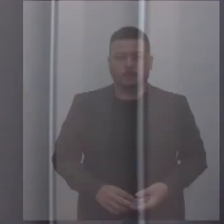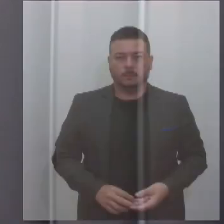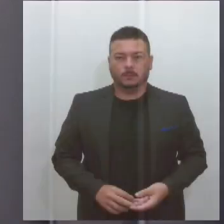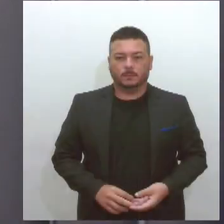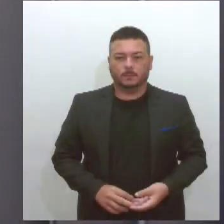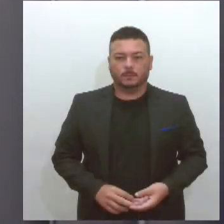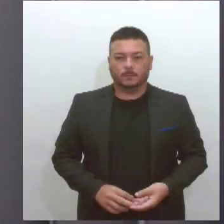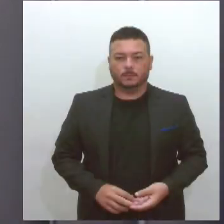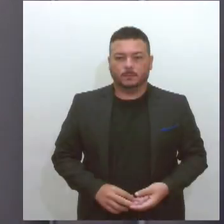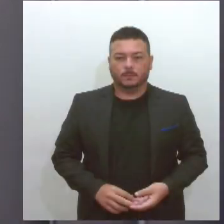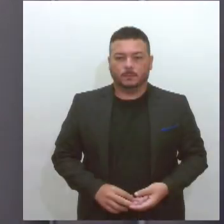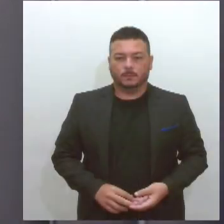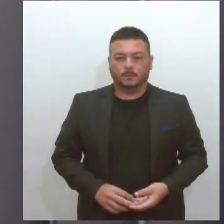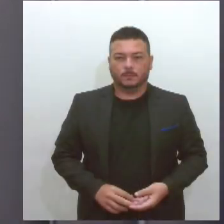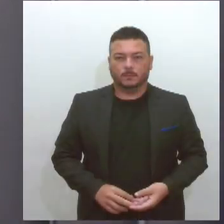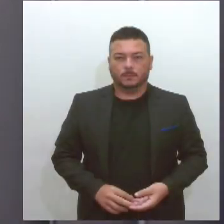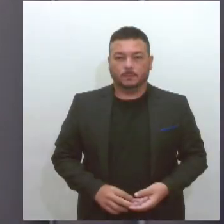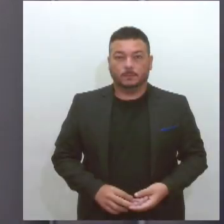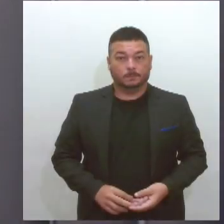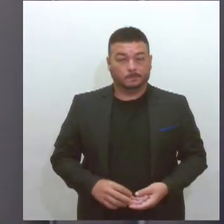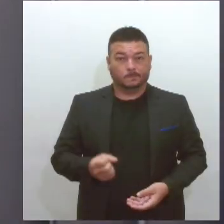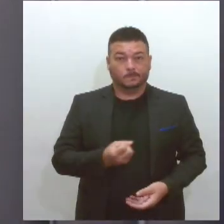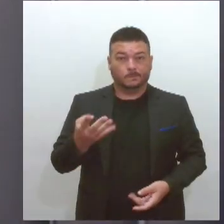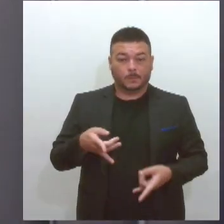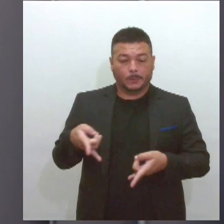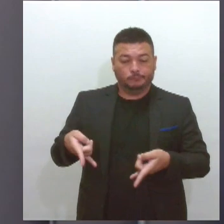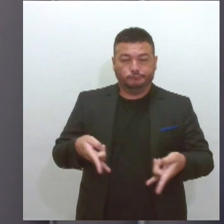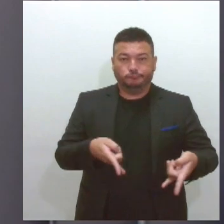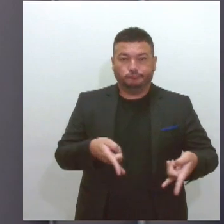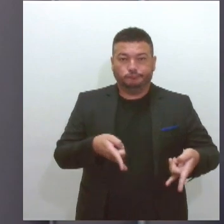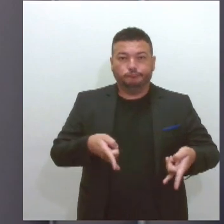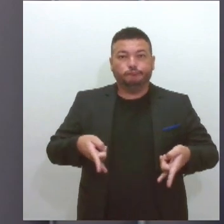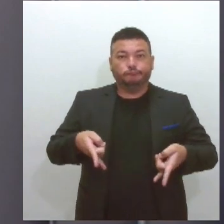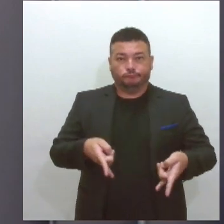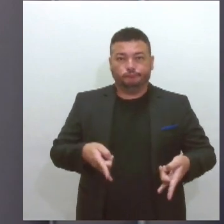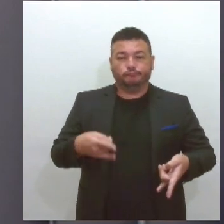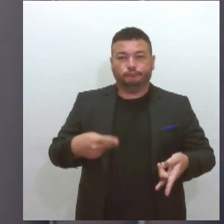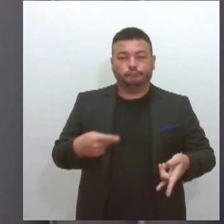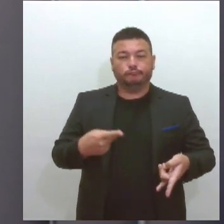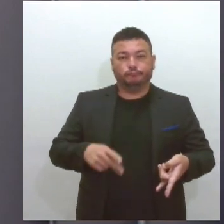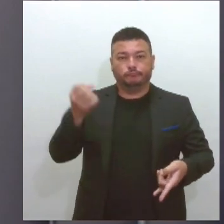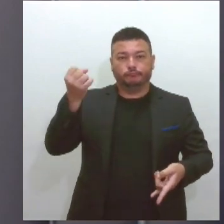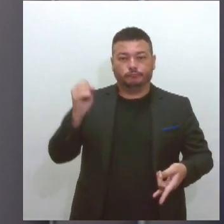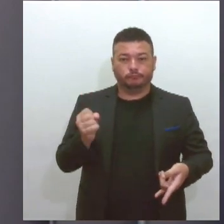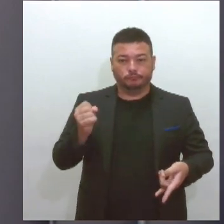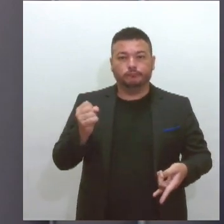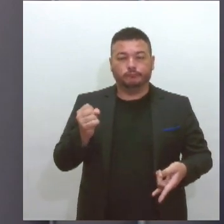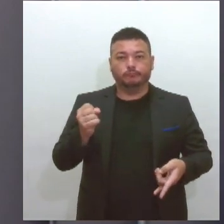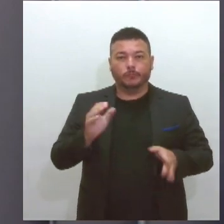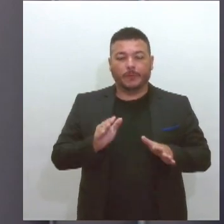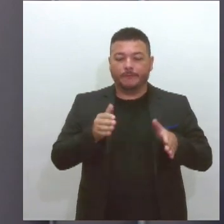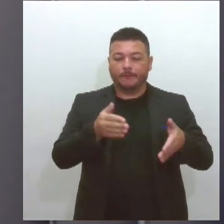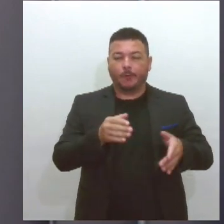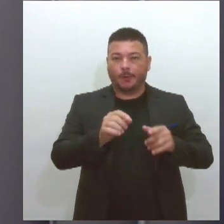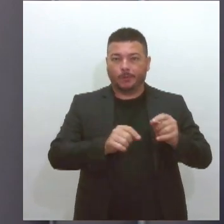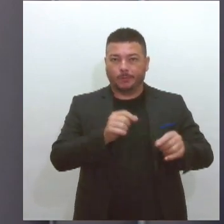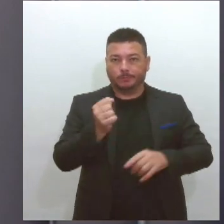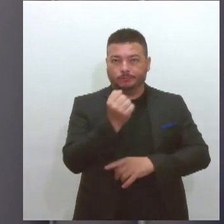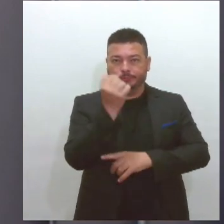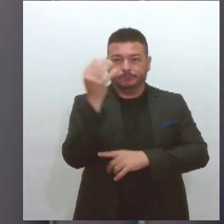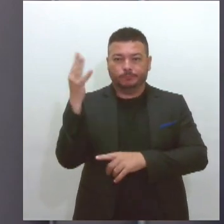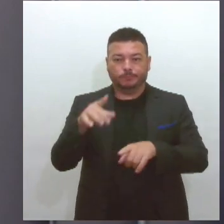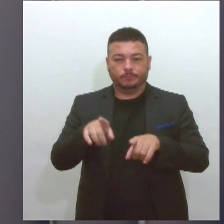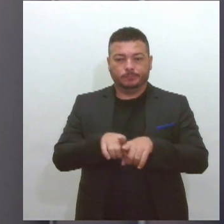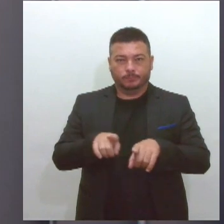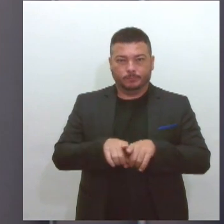A quantidade de leitos de UTI pediátrica em Sergipe, leis voltadas a questões ambientais e os índices da